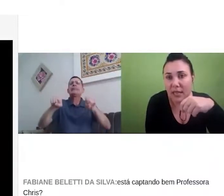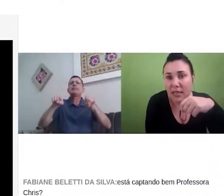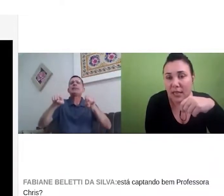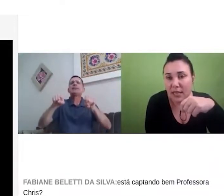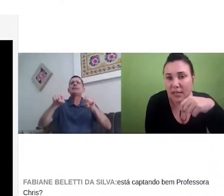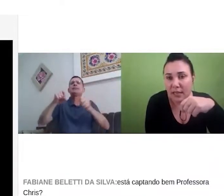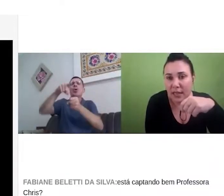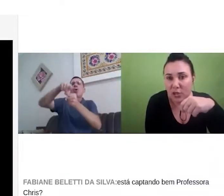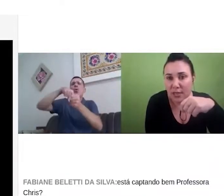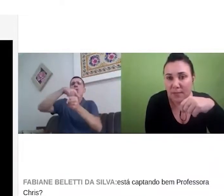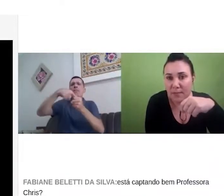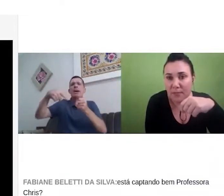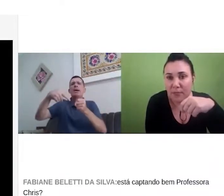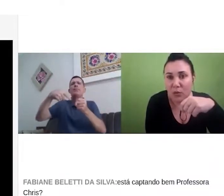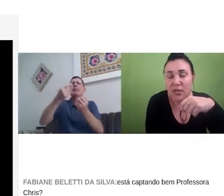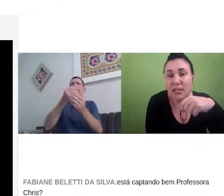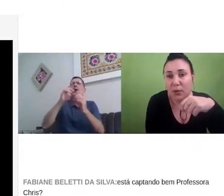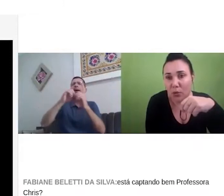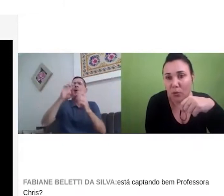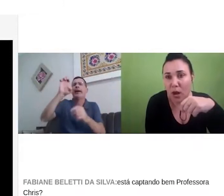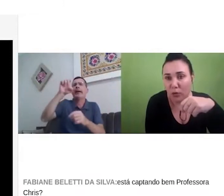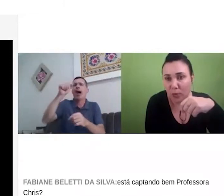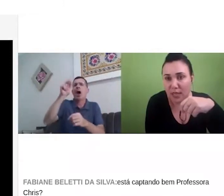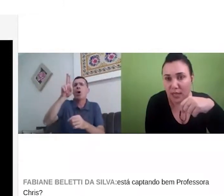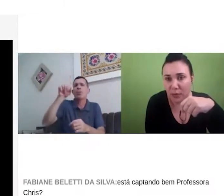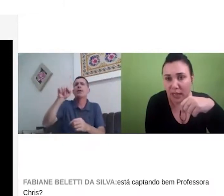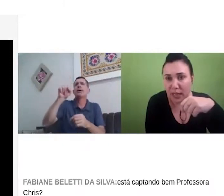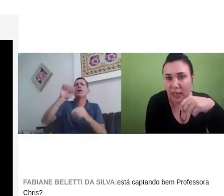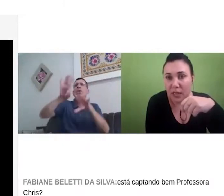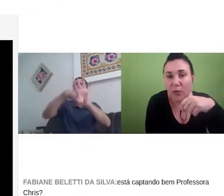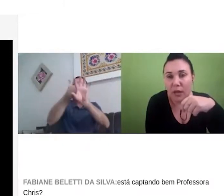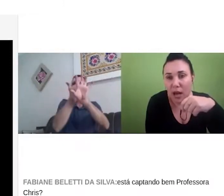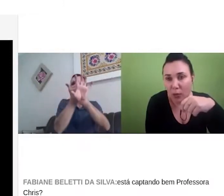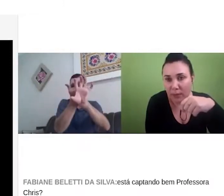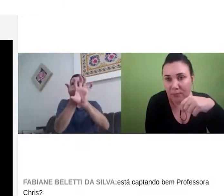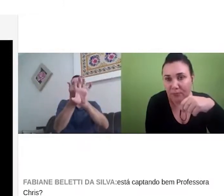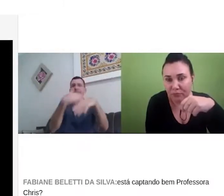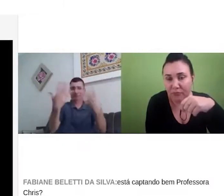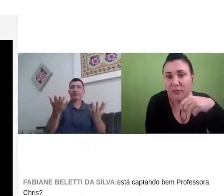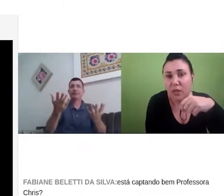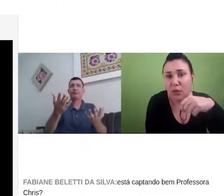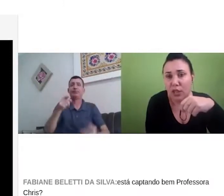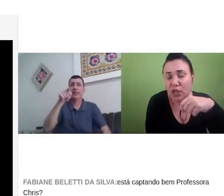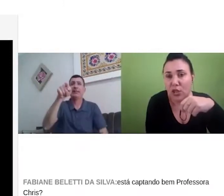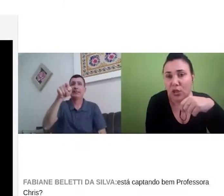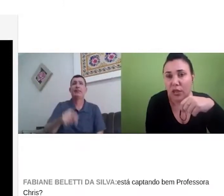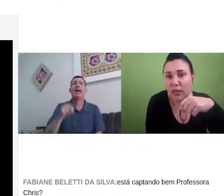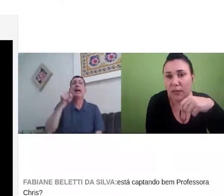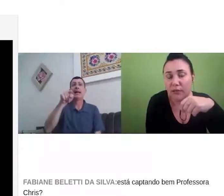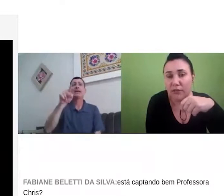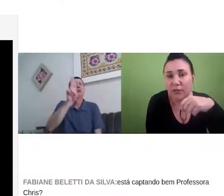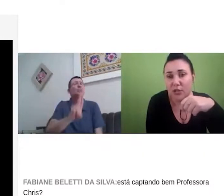estratégias. O sistema do cobalto, por exemplo, né, o e-aula, quando a gente